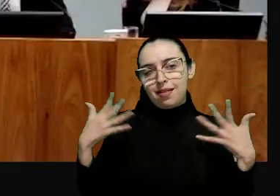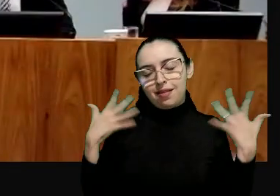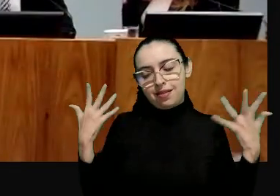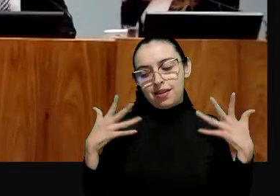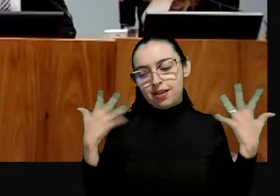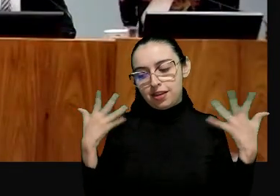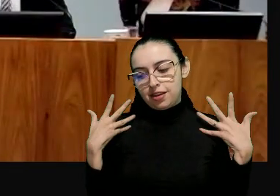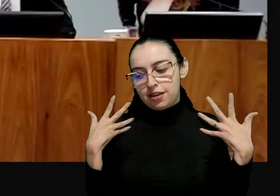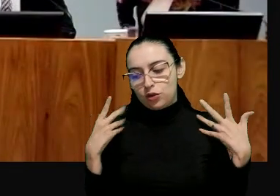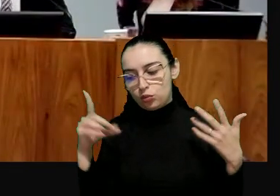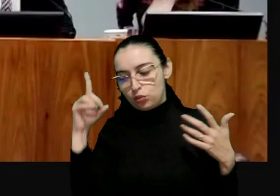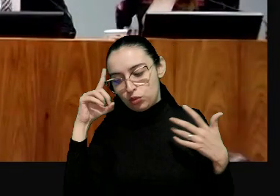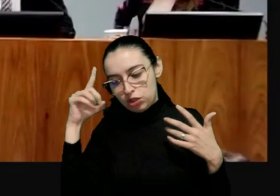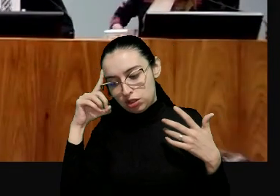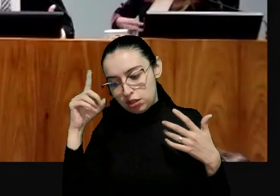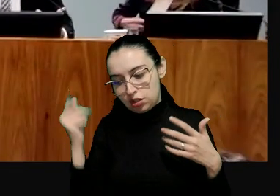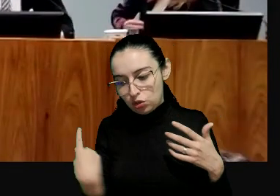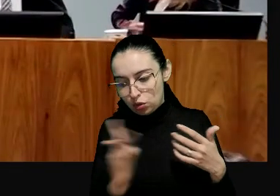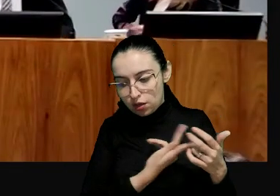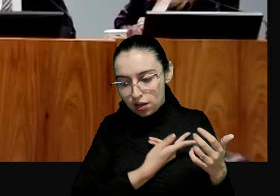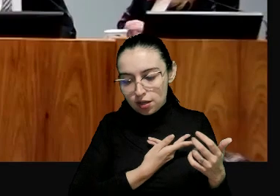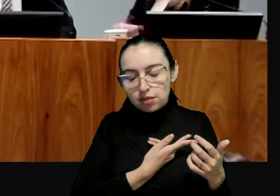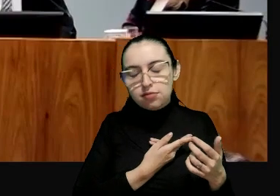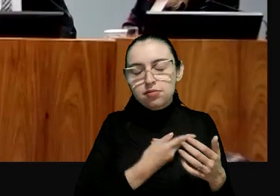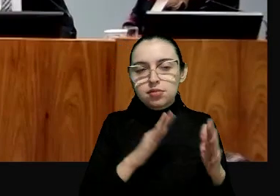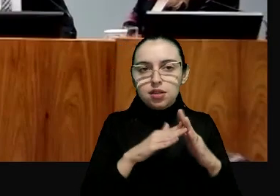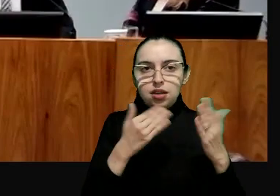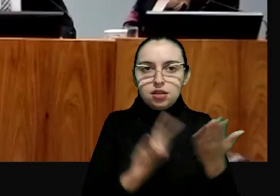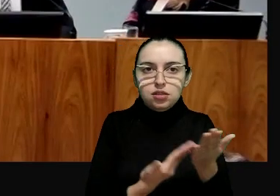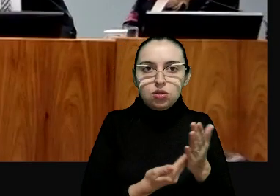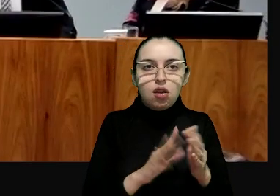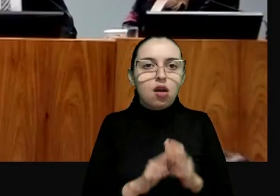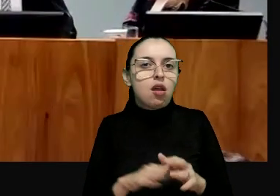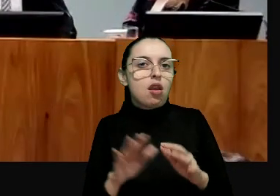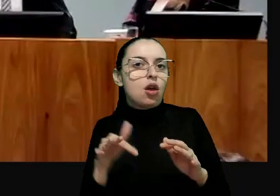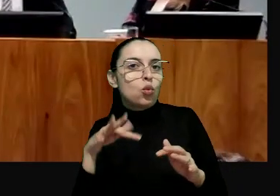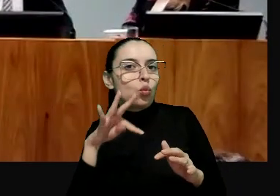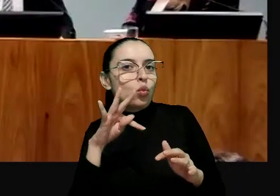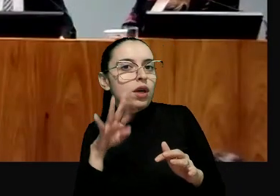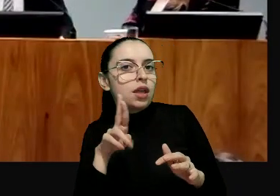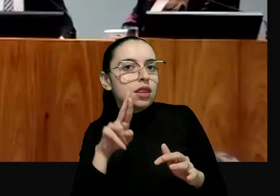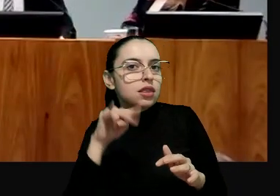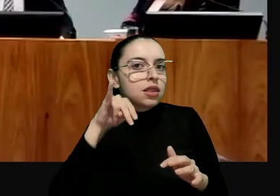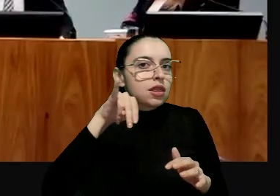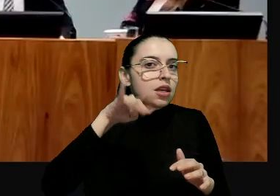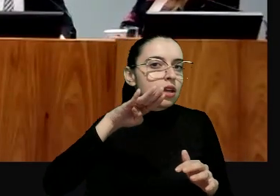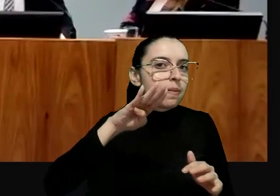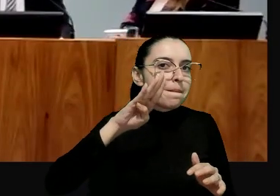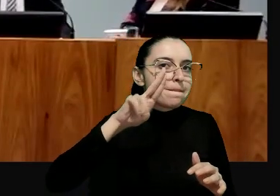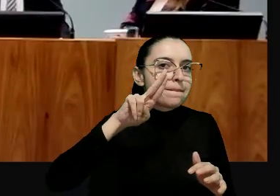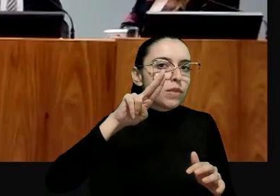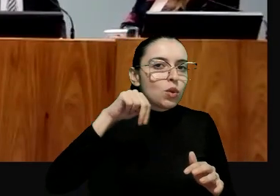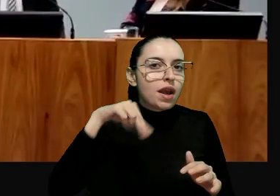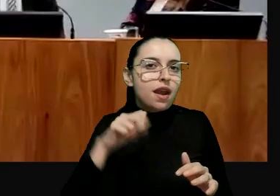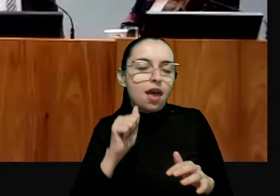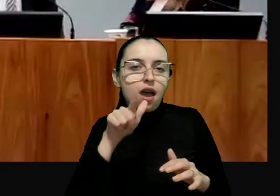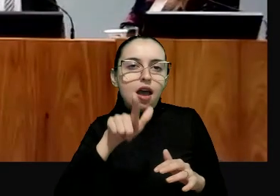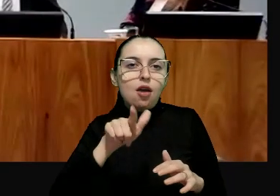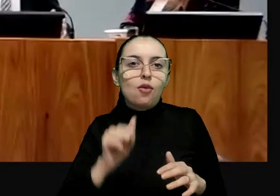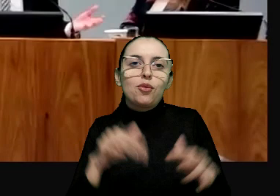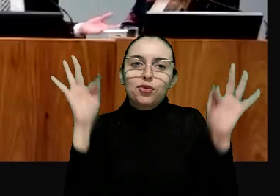muita alegria, um dia para nós, para nós da escola, para nós do tribunal e de uma feliz